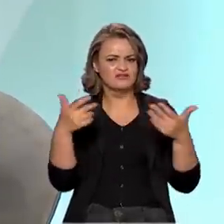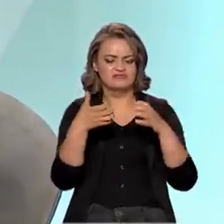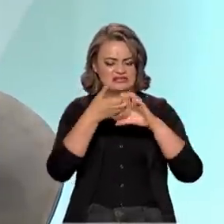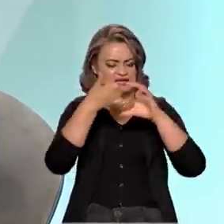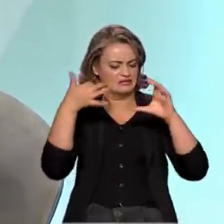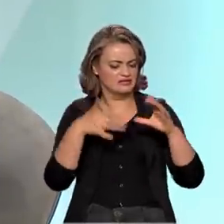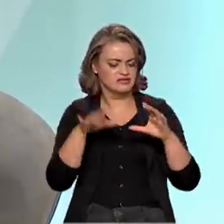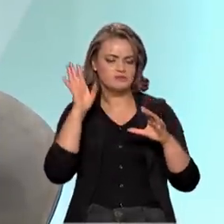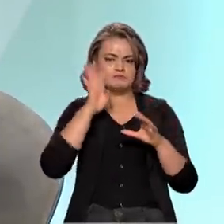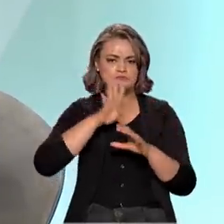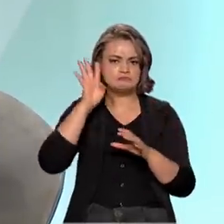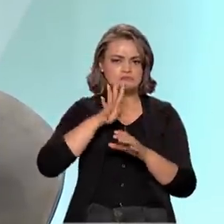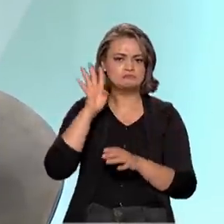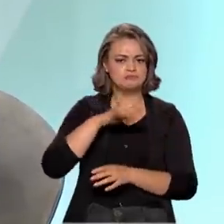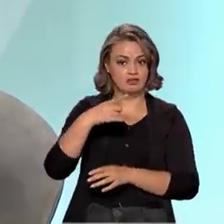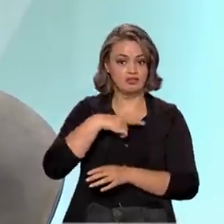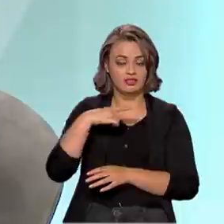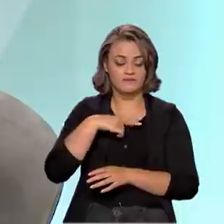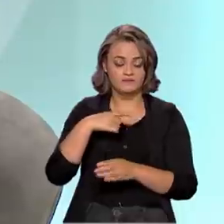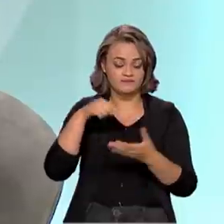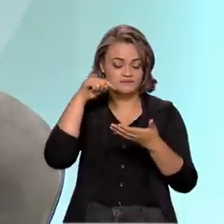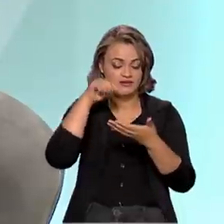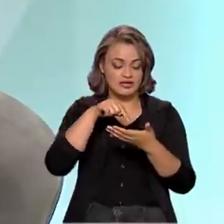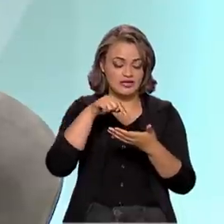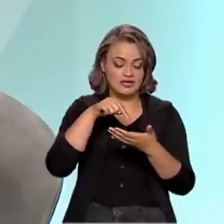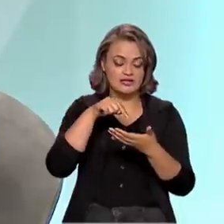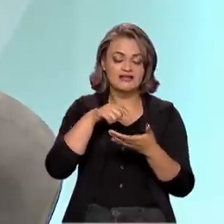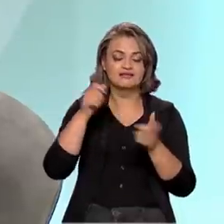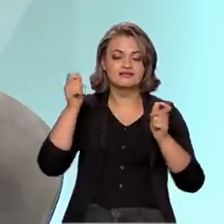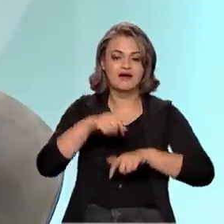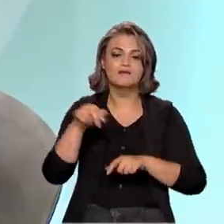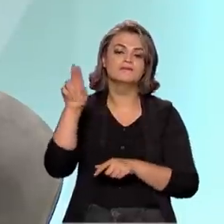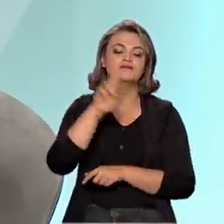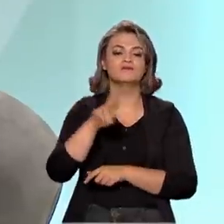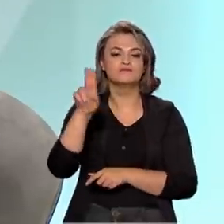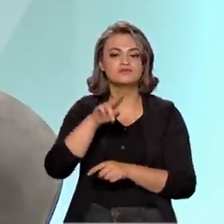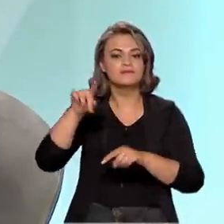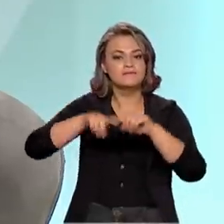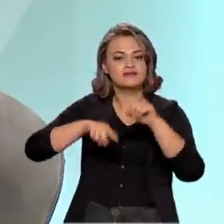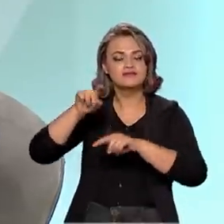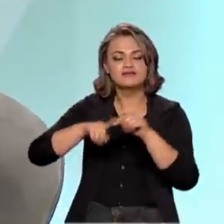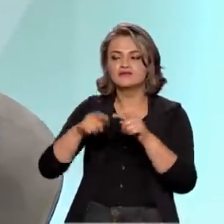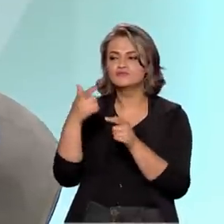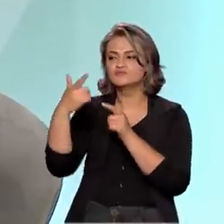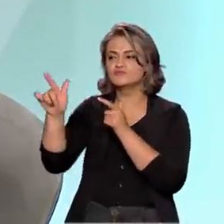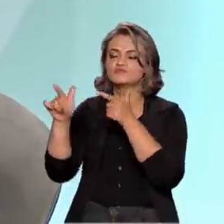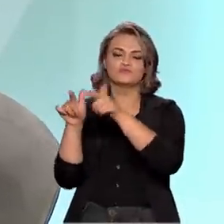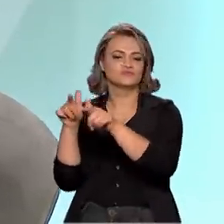características muito interessantes que podem ser utilizadas em equipamentos.